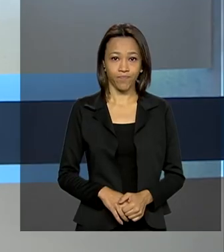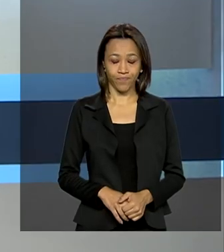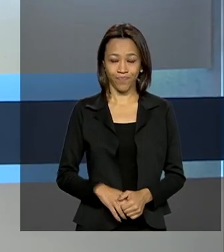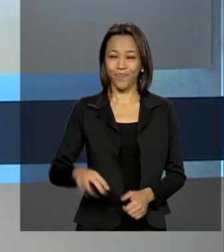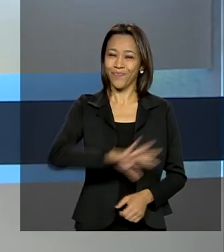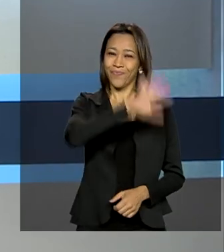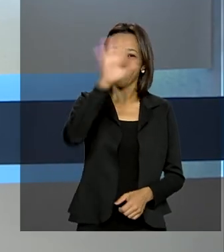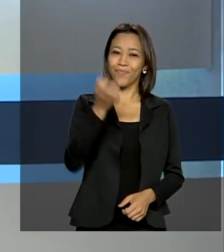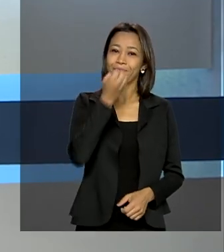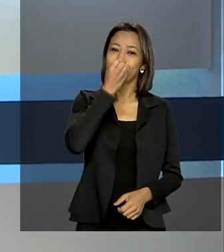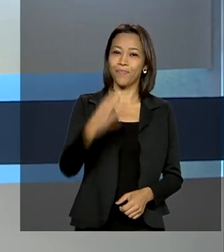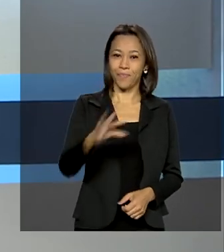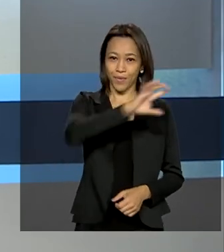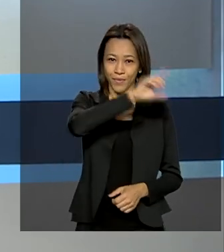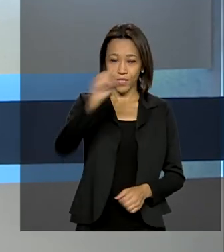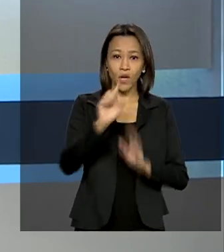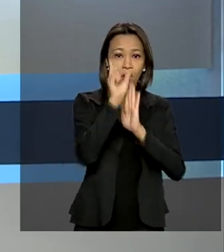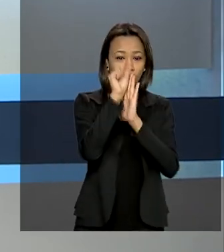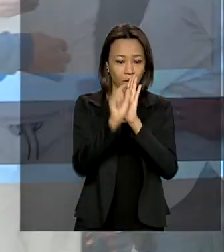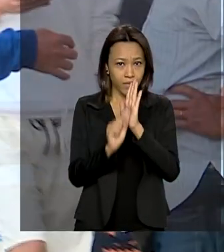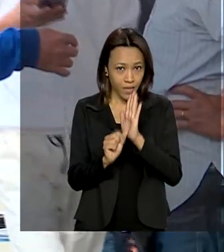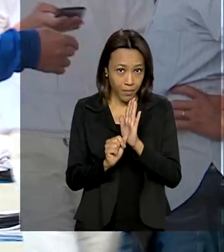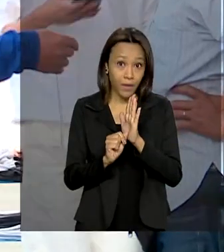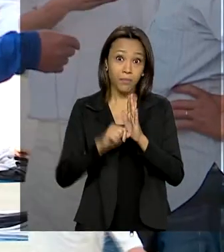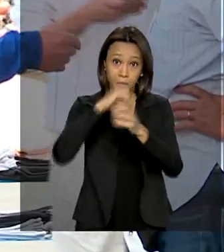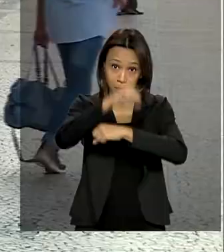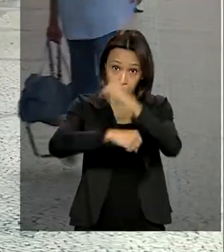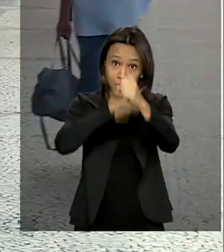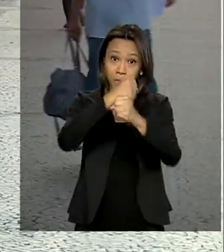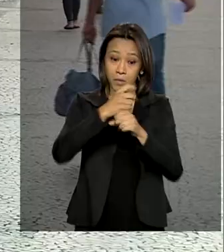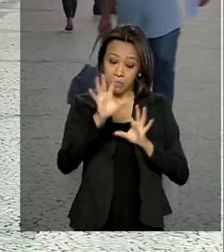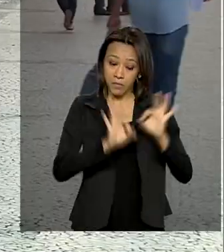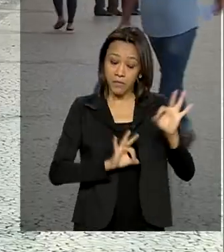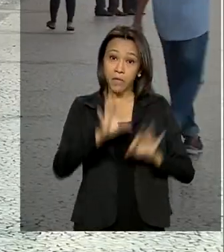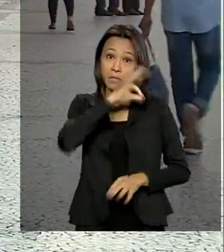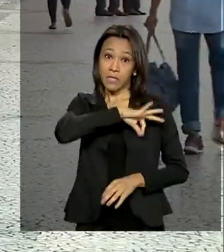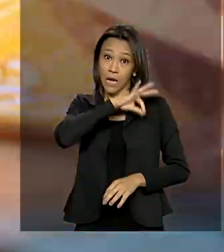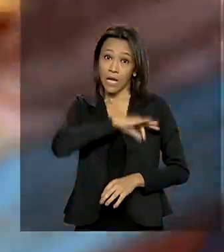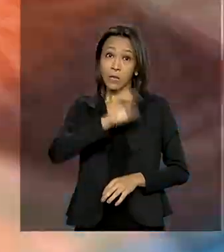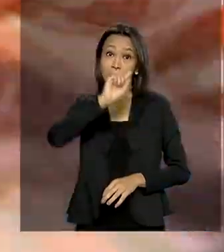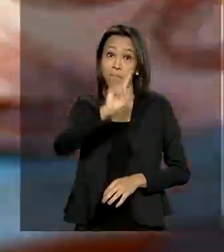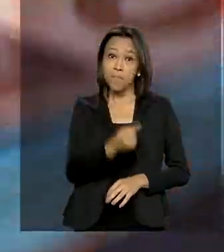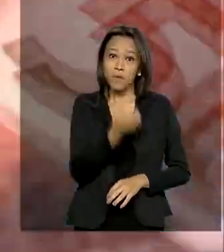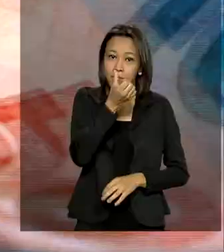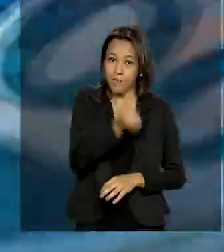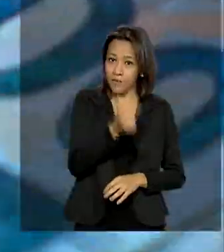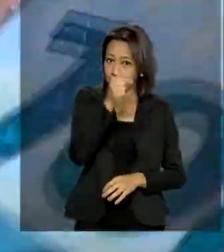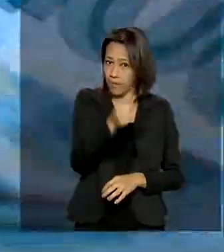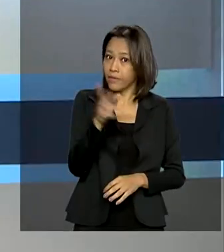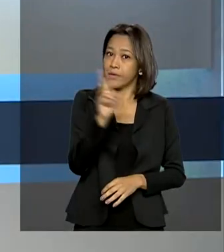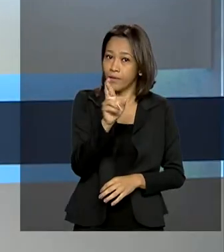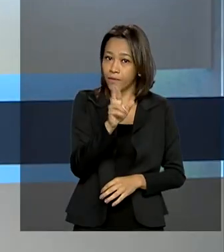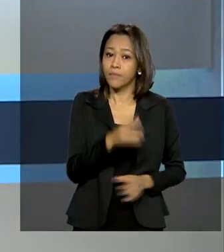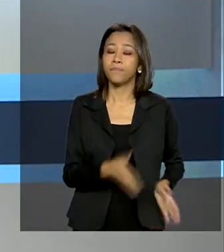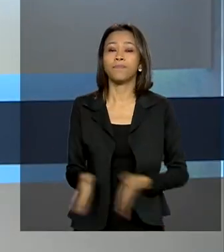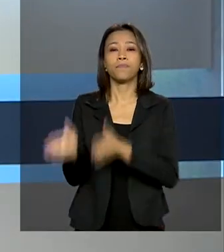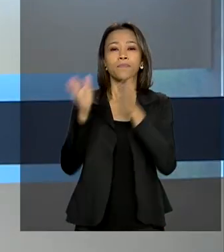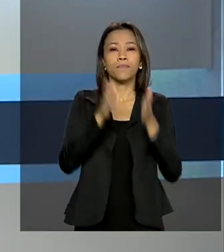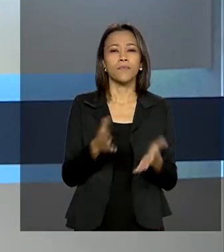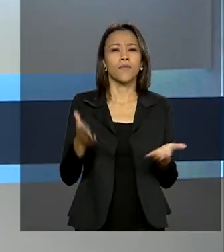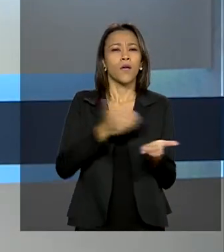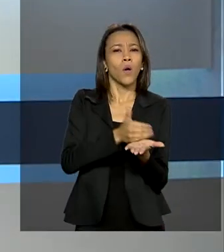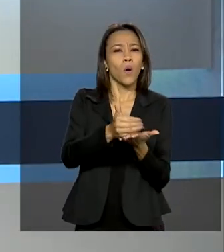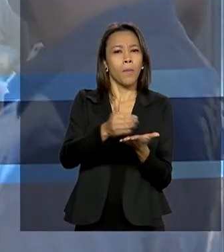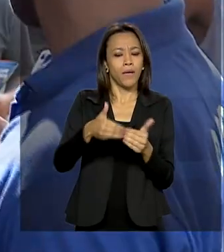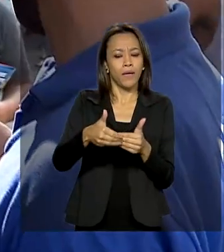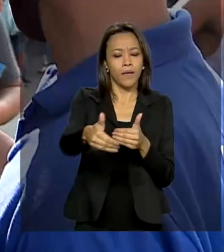Olá, bom dia. Orçamento para o ano que vem prevê salário mínimo de R$.067. Começa na